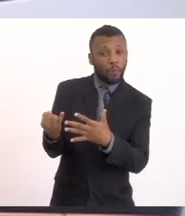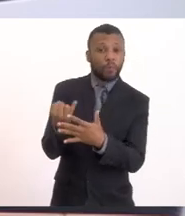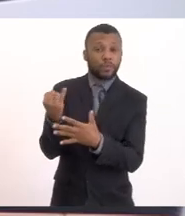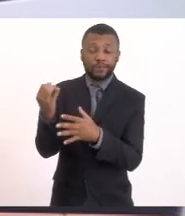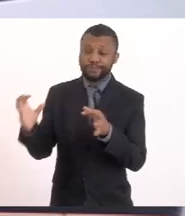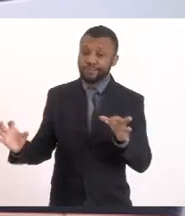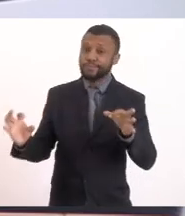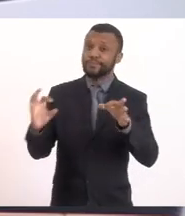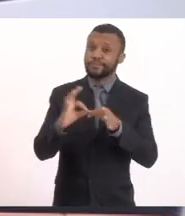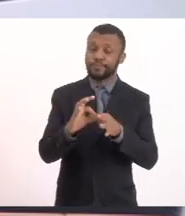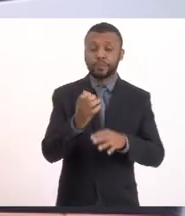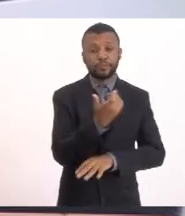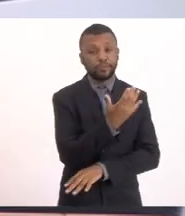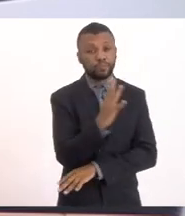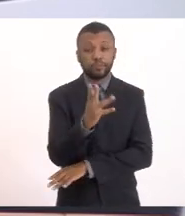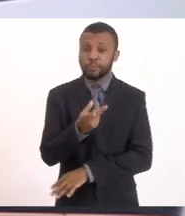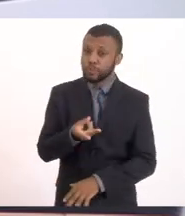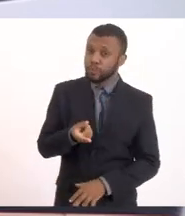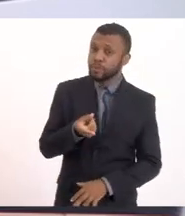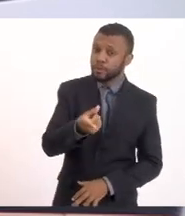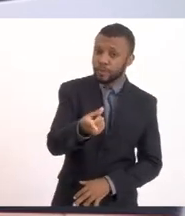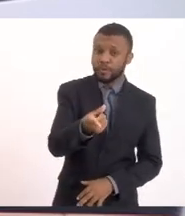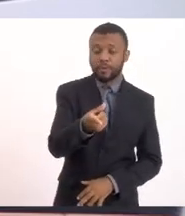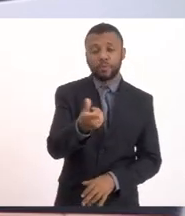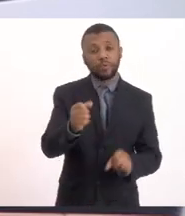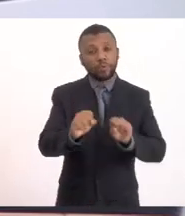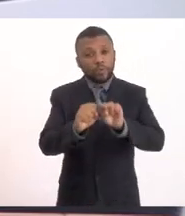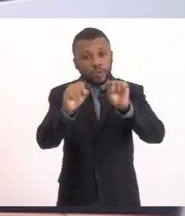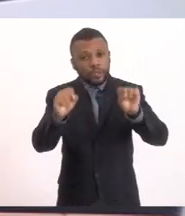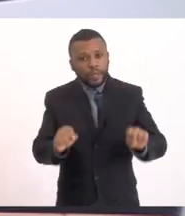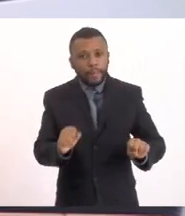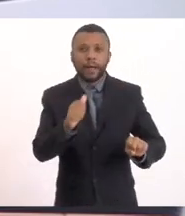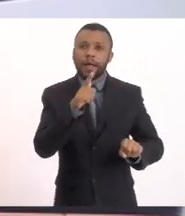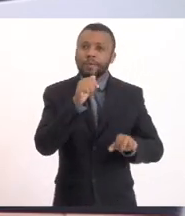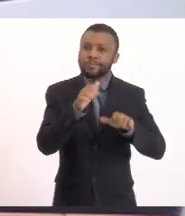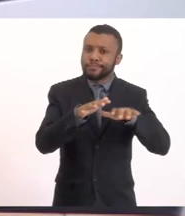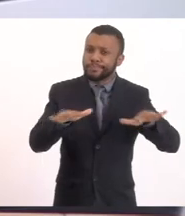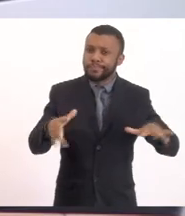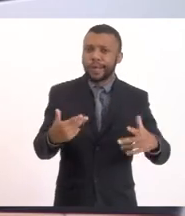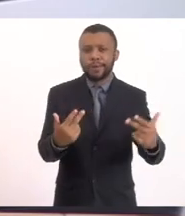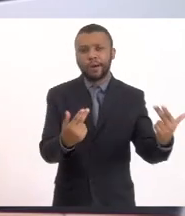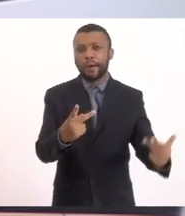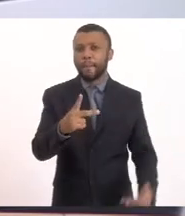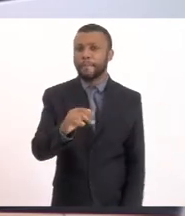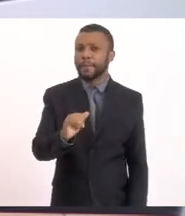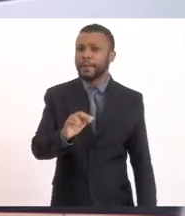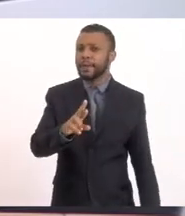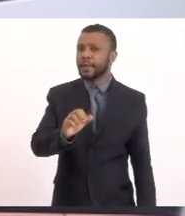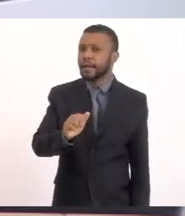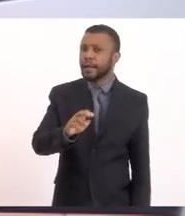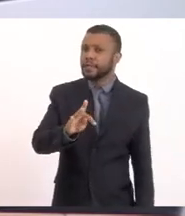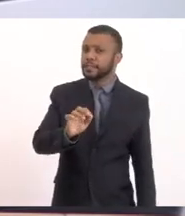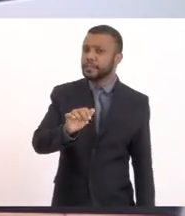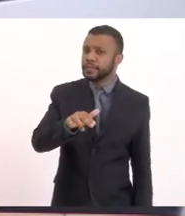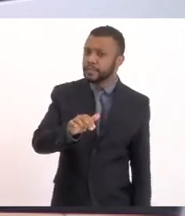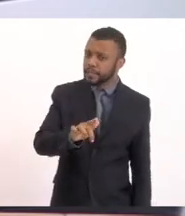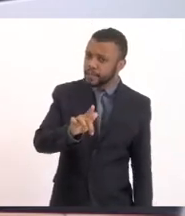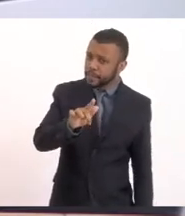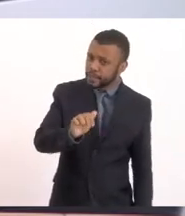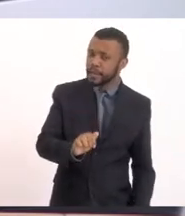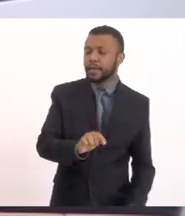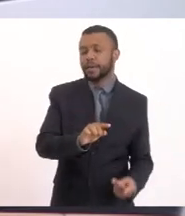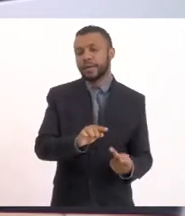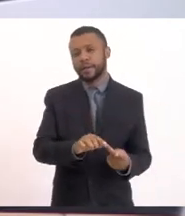sistemas lagunários do nosso Estado, como a gente vem fazendo também na Lagoa de Piratininga, na Lagoa de Itaipu, e não está sendo diferente